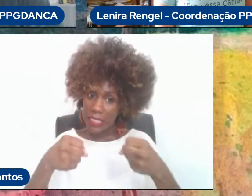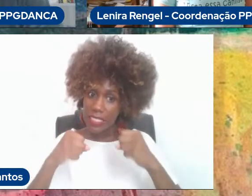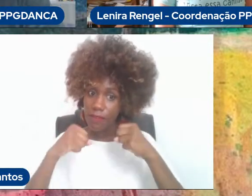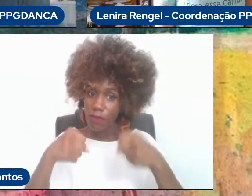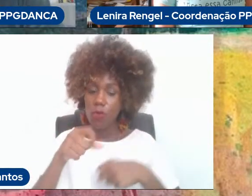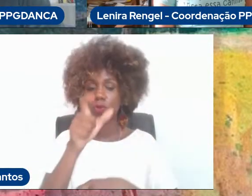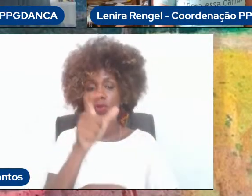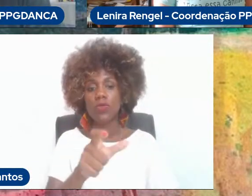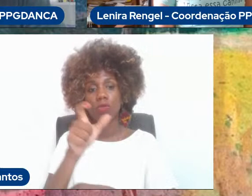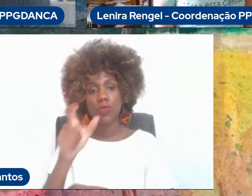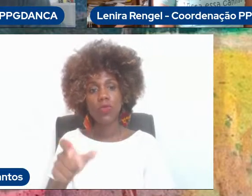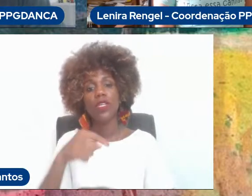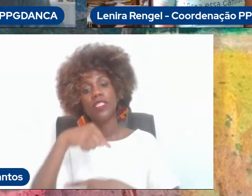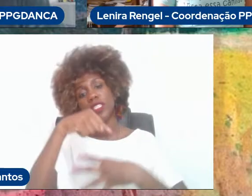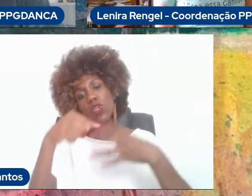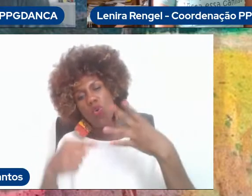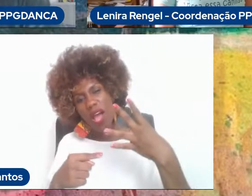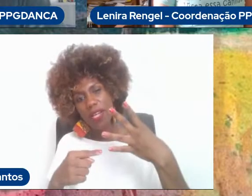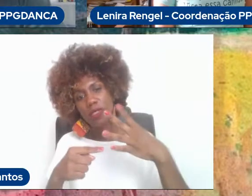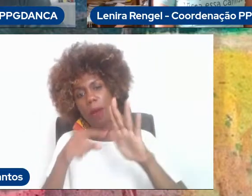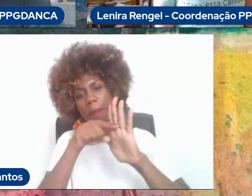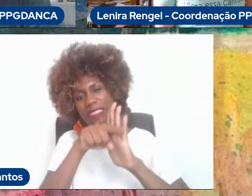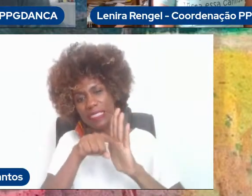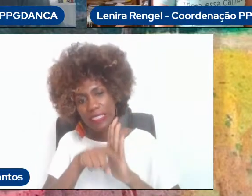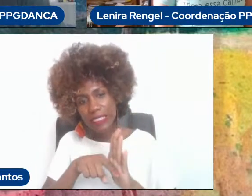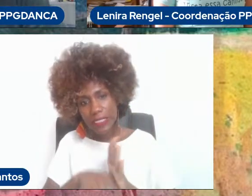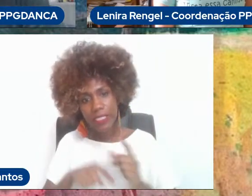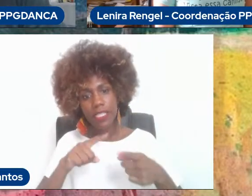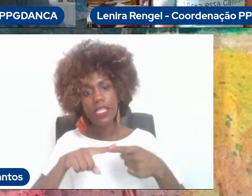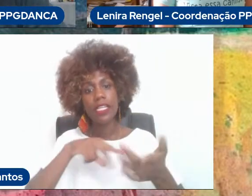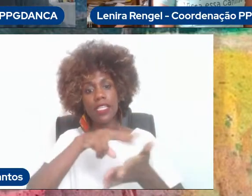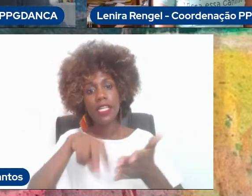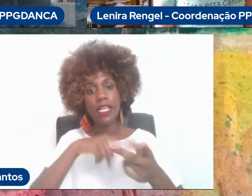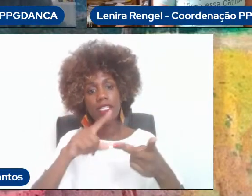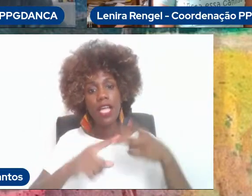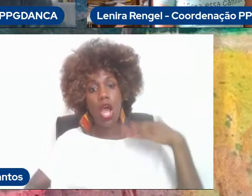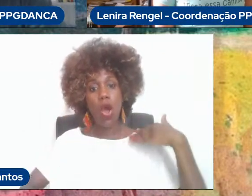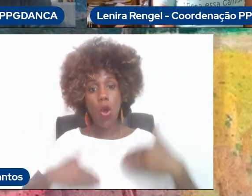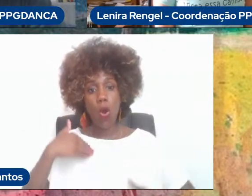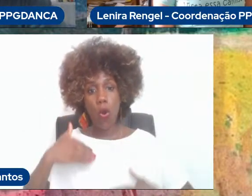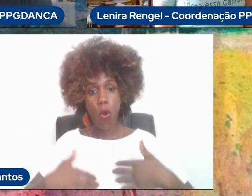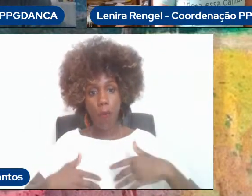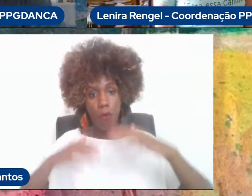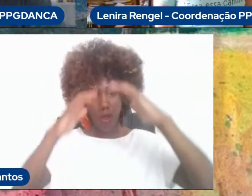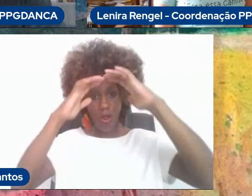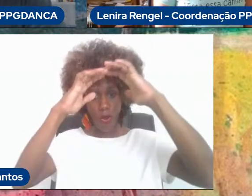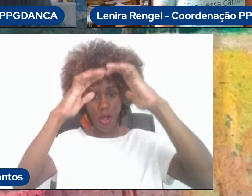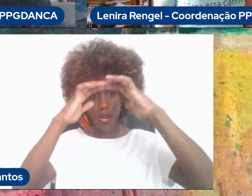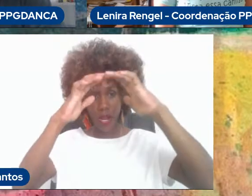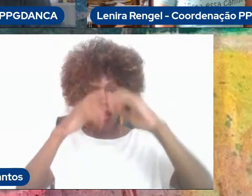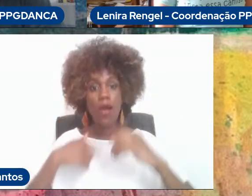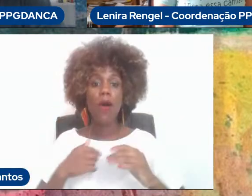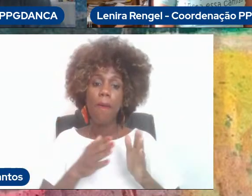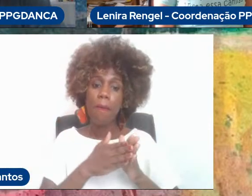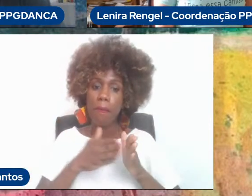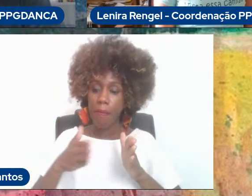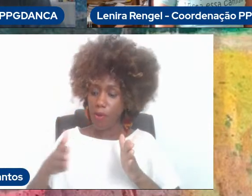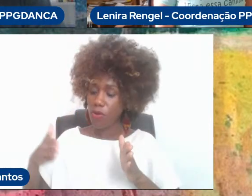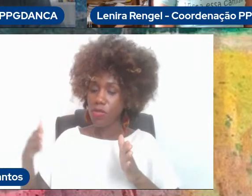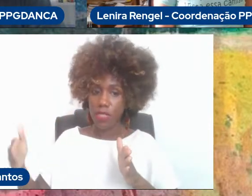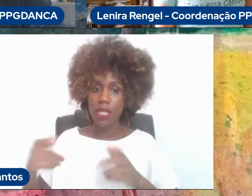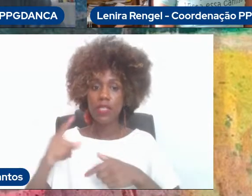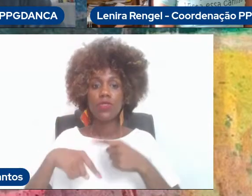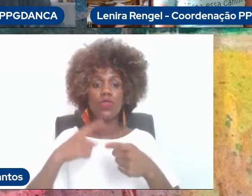quatro linhas de pesquisa, né, dança, corpo e cognição, processos e configurações artísticas em